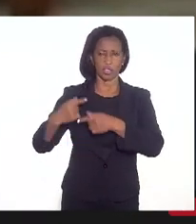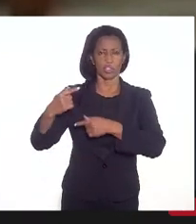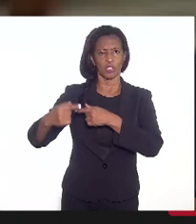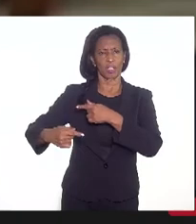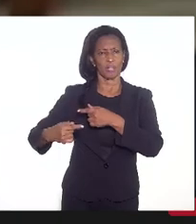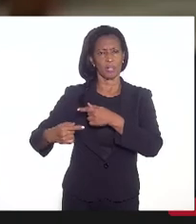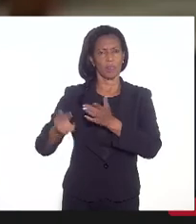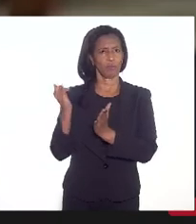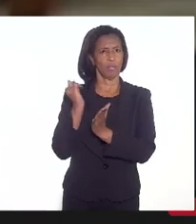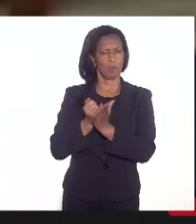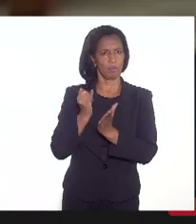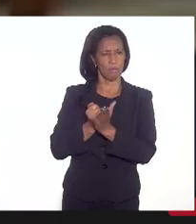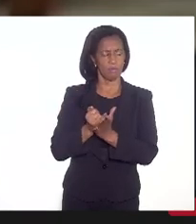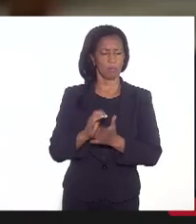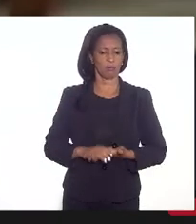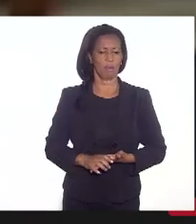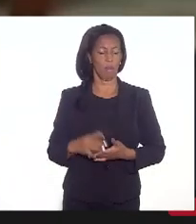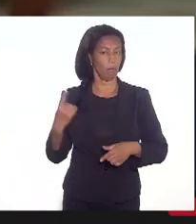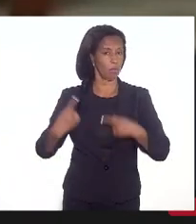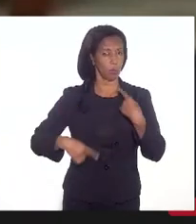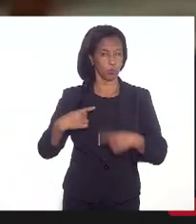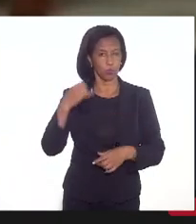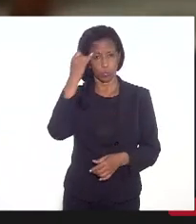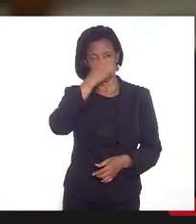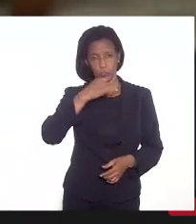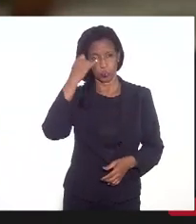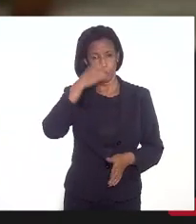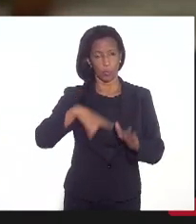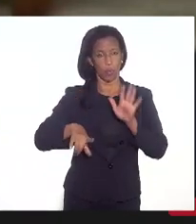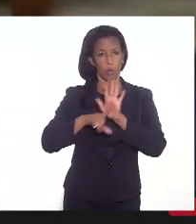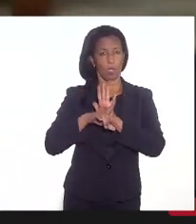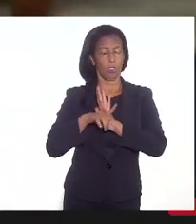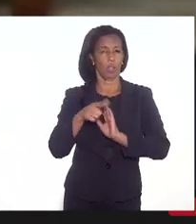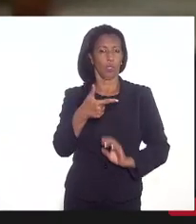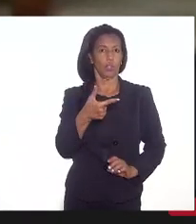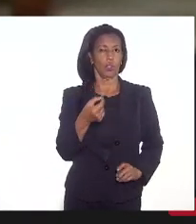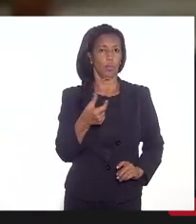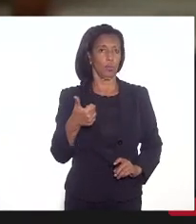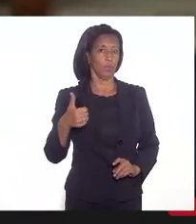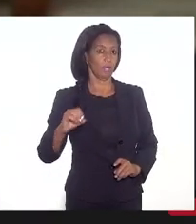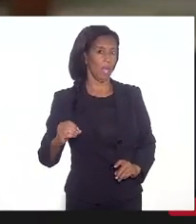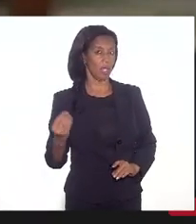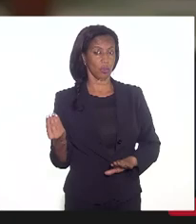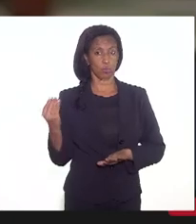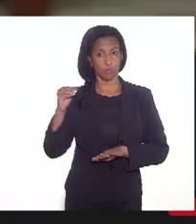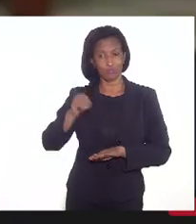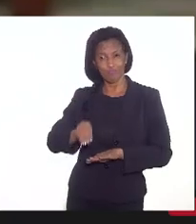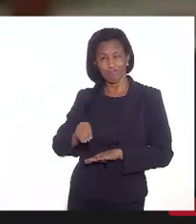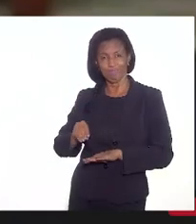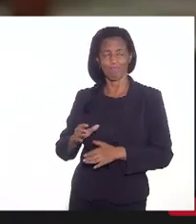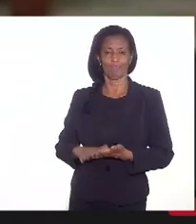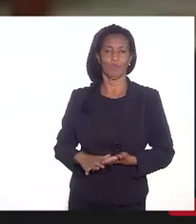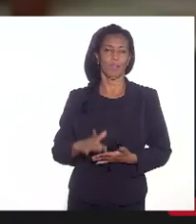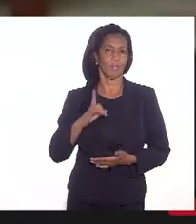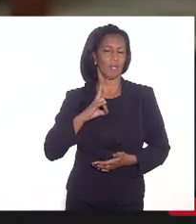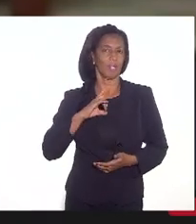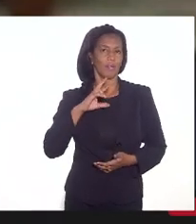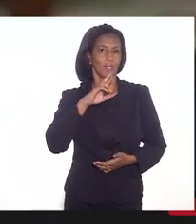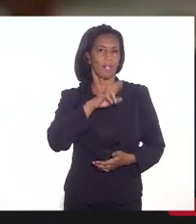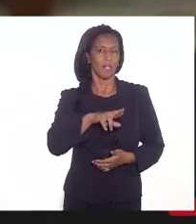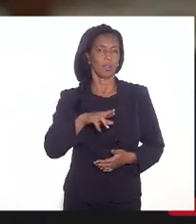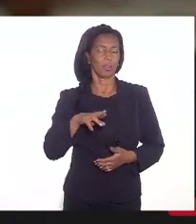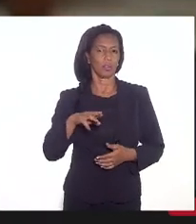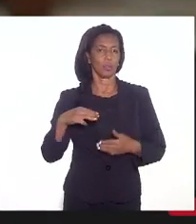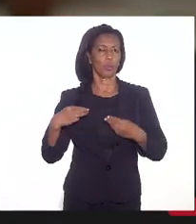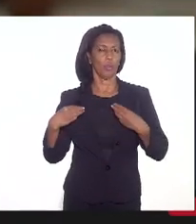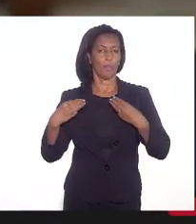receita. É uma discussão antiga de uma legislação de 2010 que não foi aplicada. Teve uma decisão do ministro